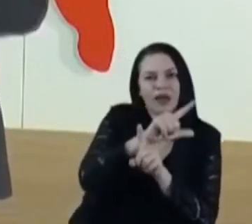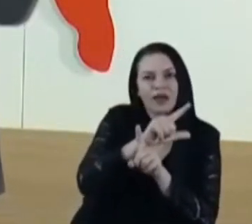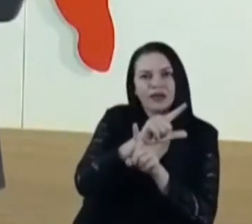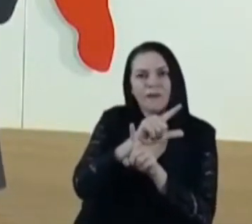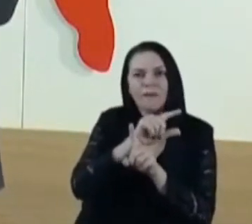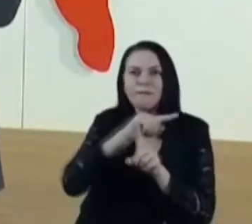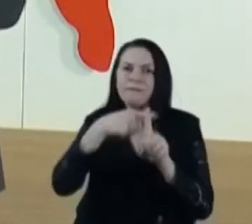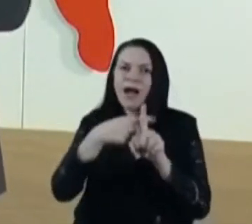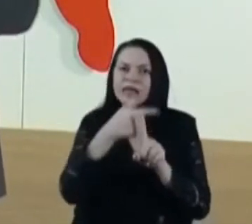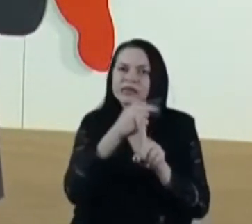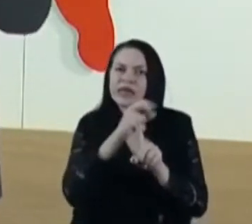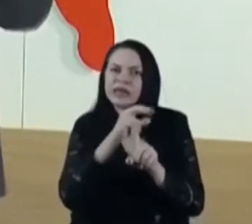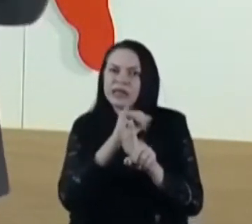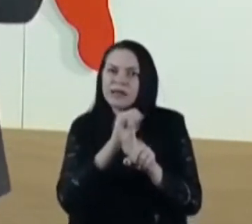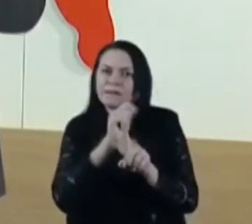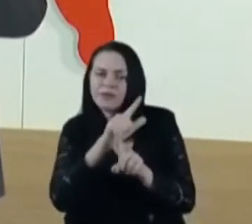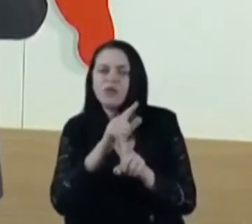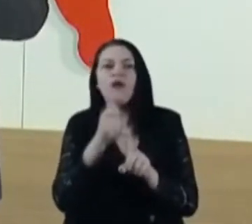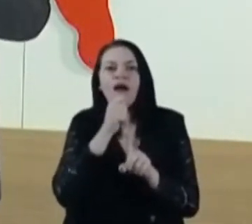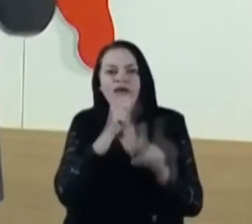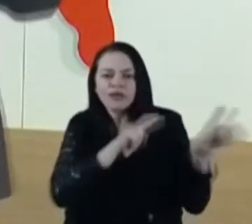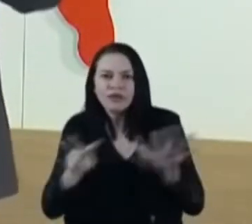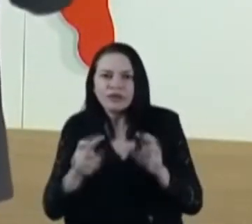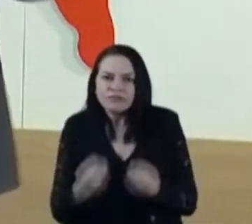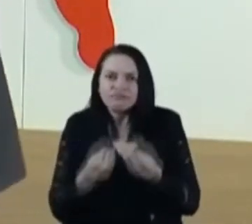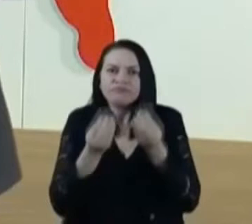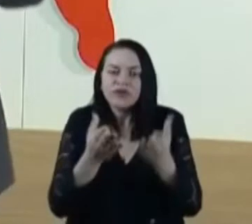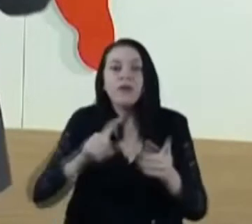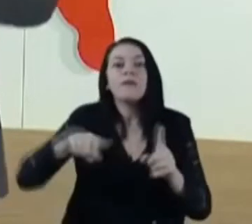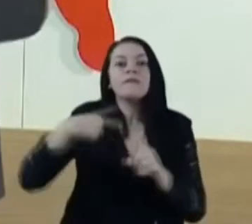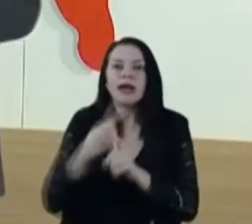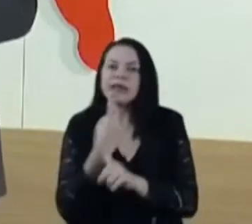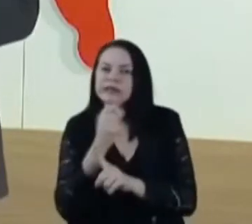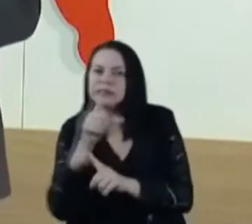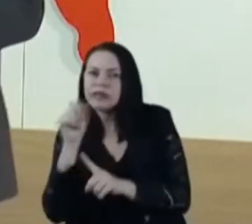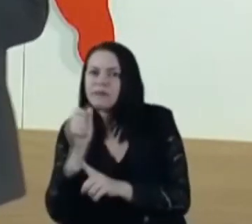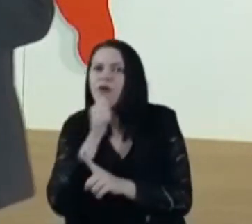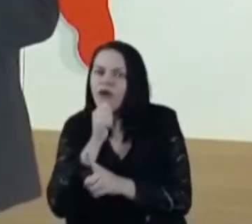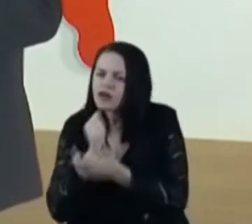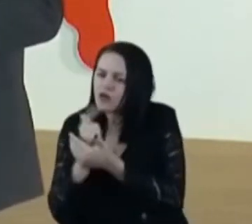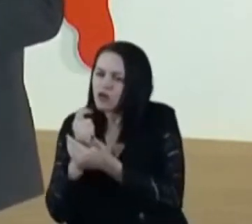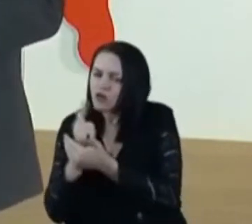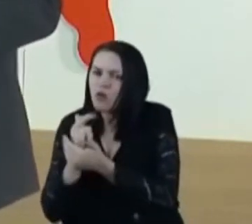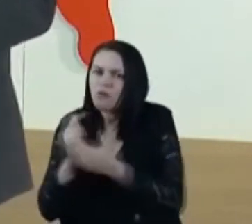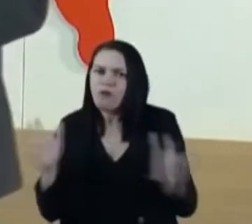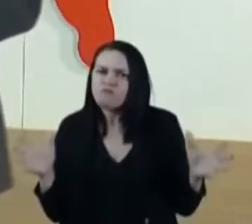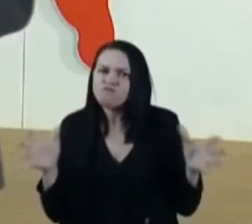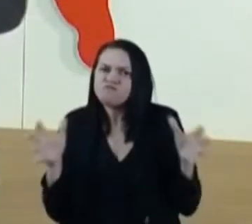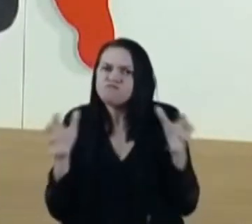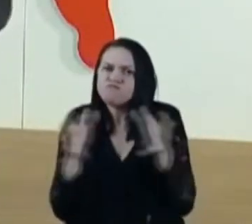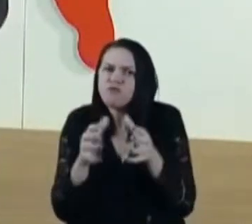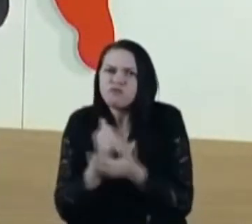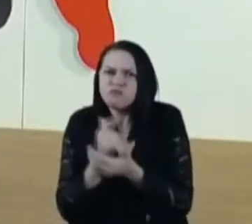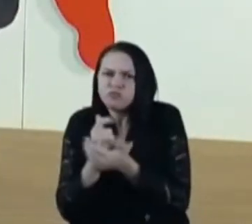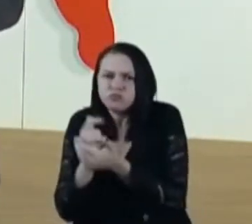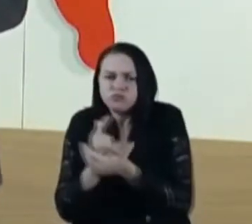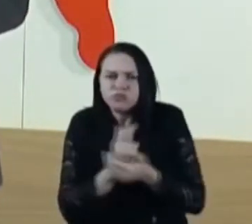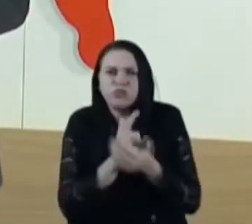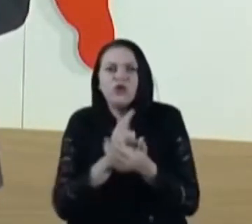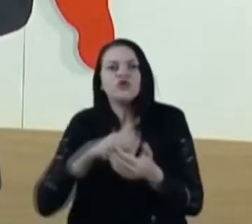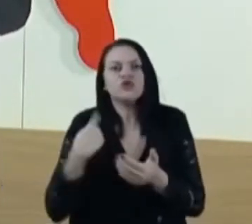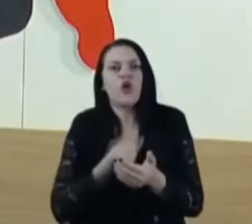mais 70 mil serão entregues ainda nesta semana e mais 100 mil estão sendo adquiridos para que nós mantenhamos